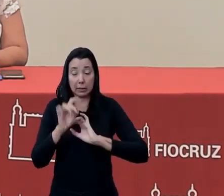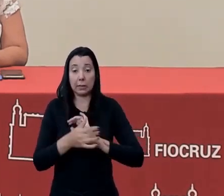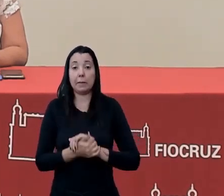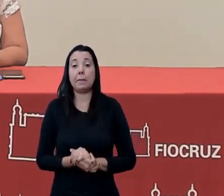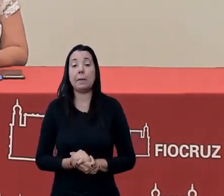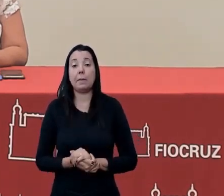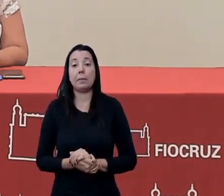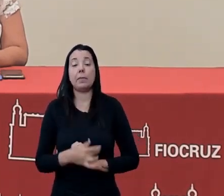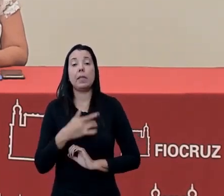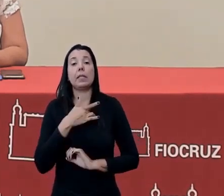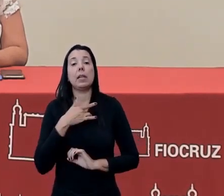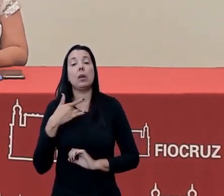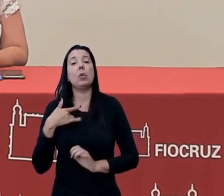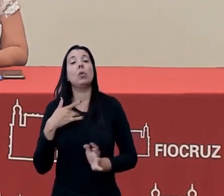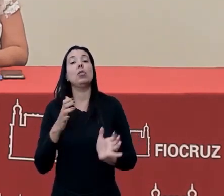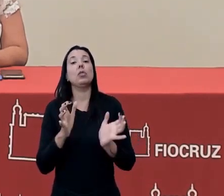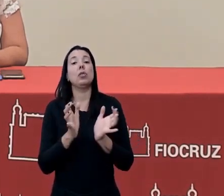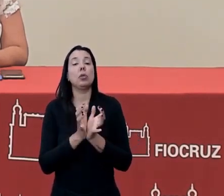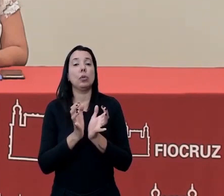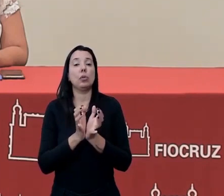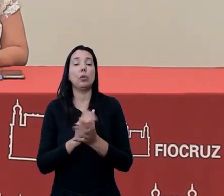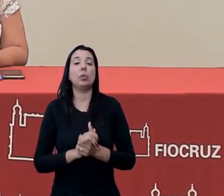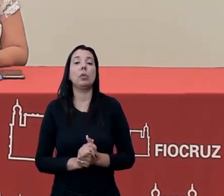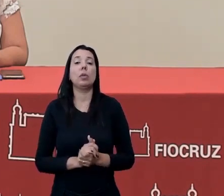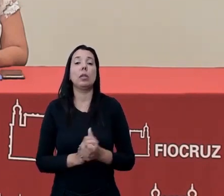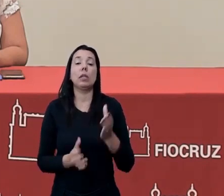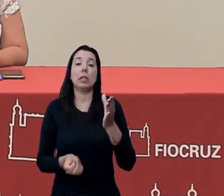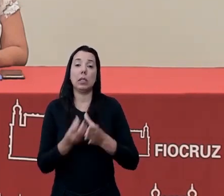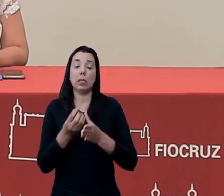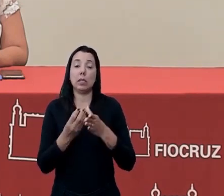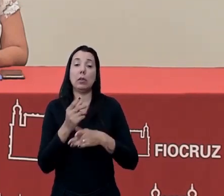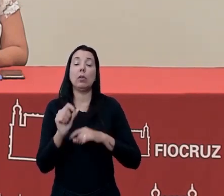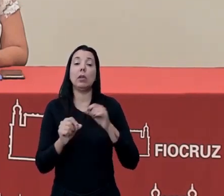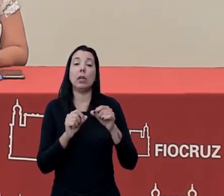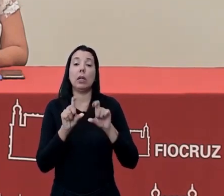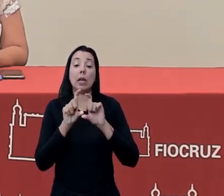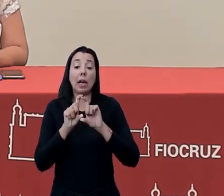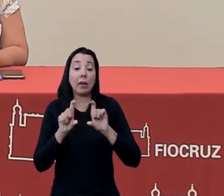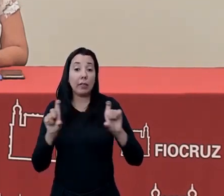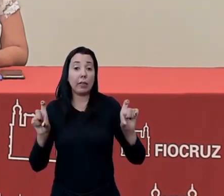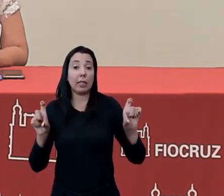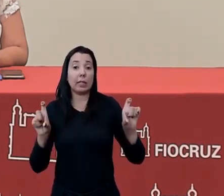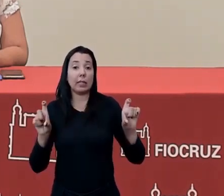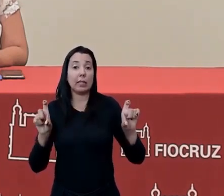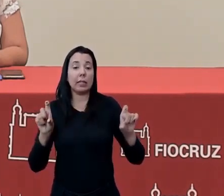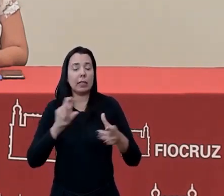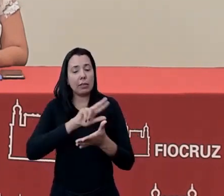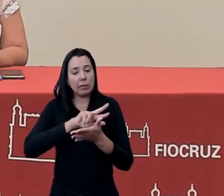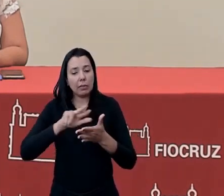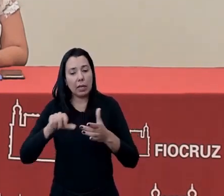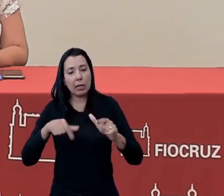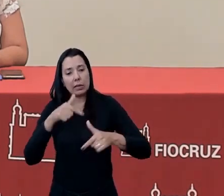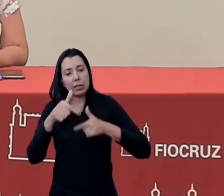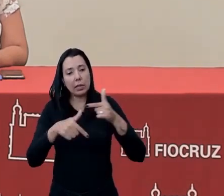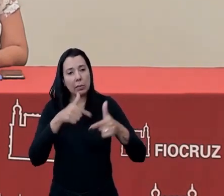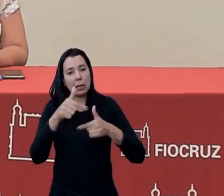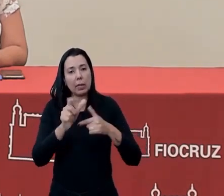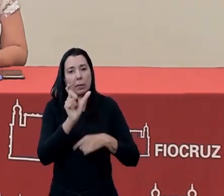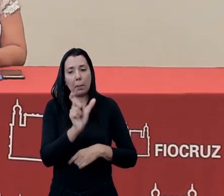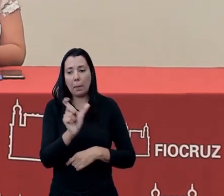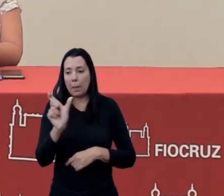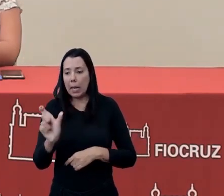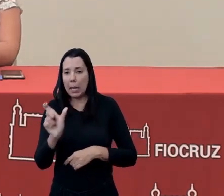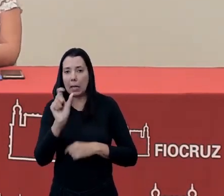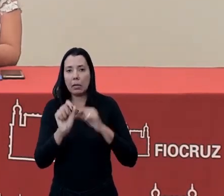saúde coletiva que surgiu essa frase. Foram feitos vários trabalhos e tiveram palavras-chave que